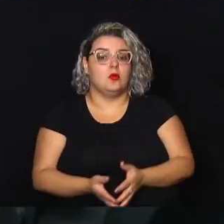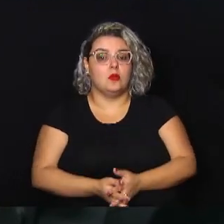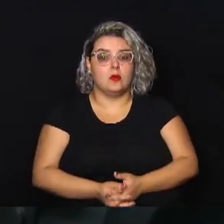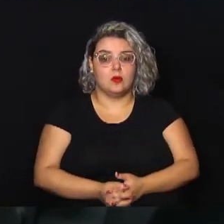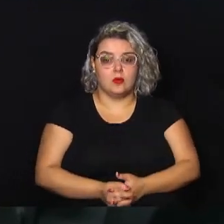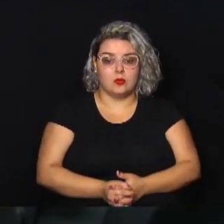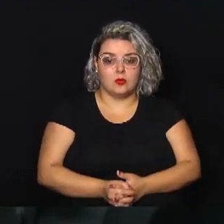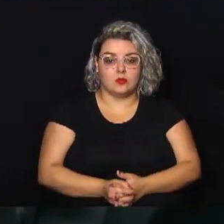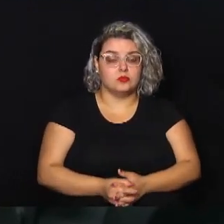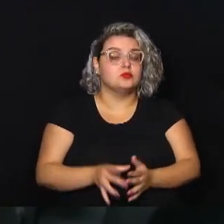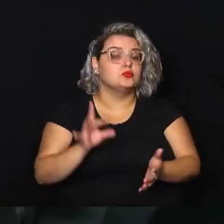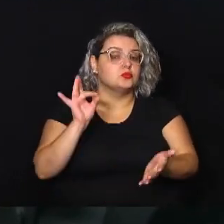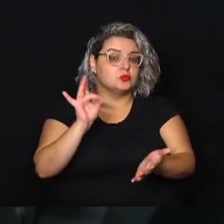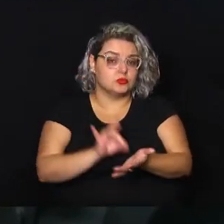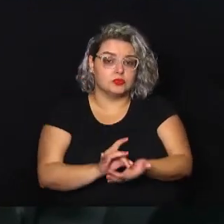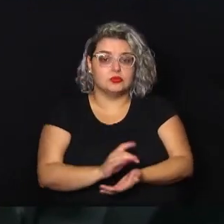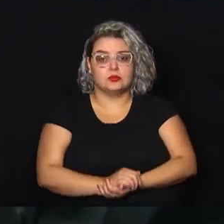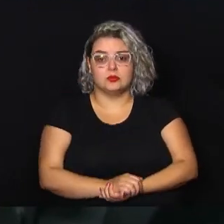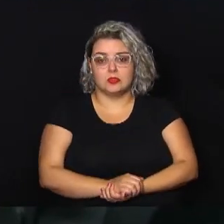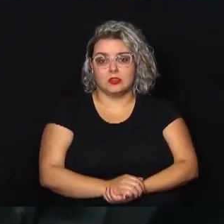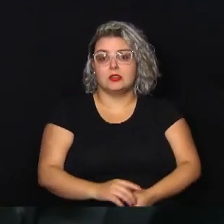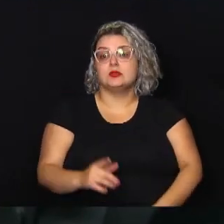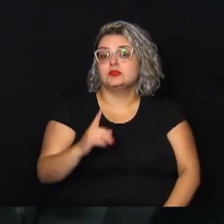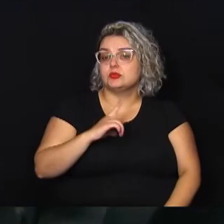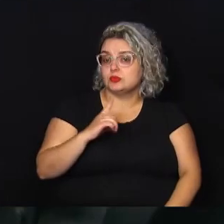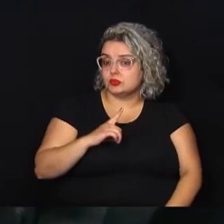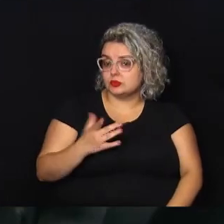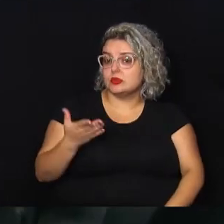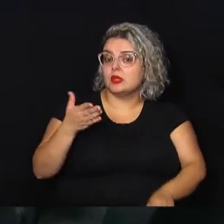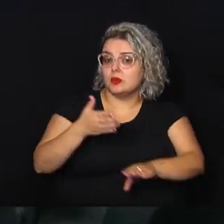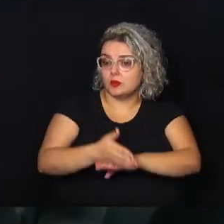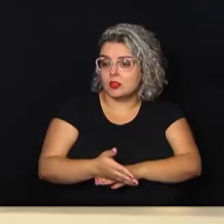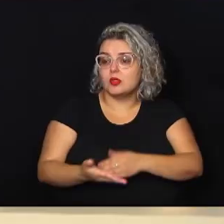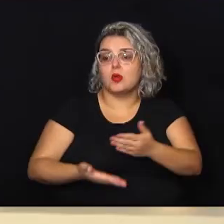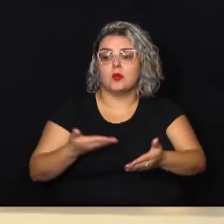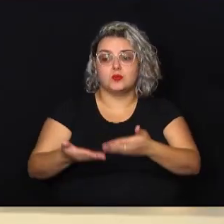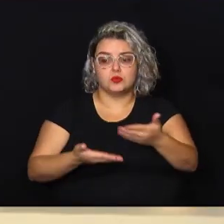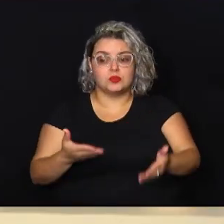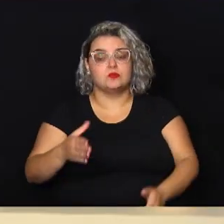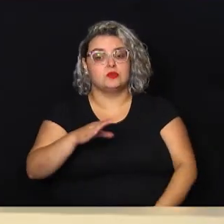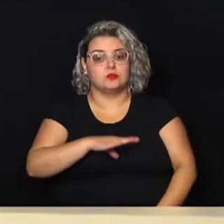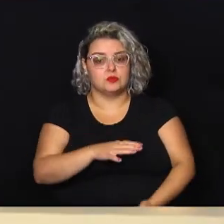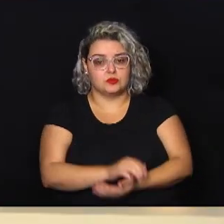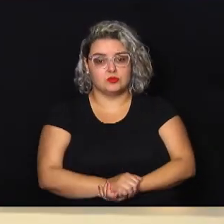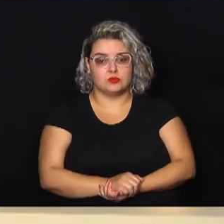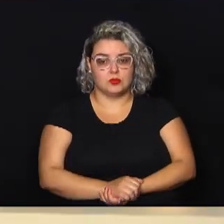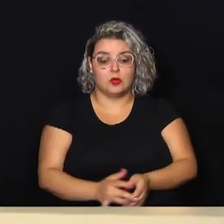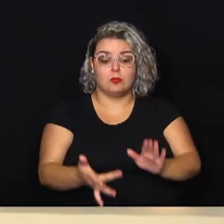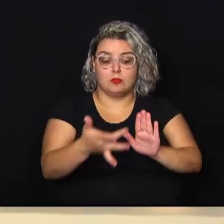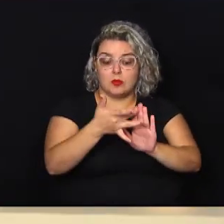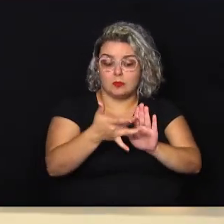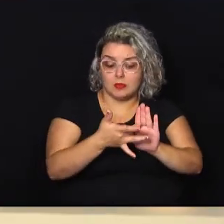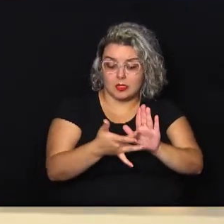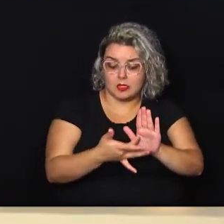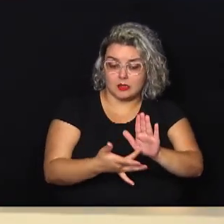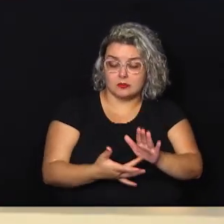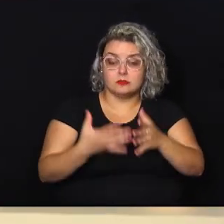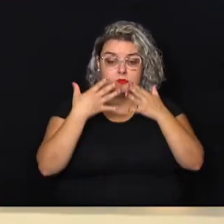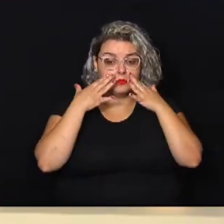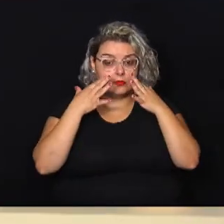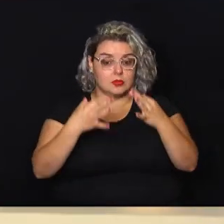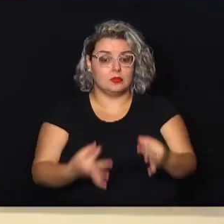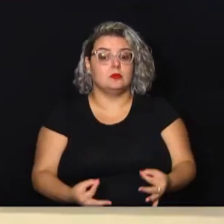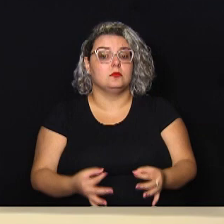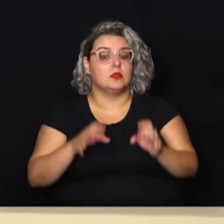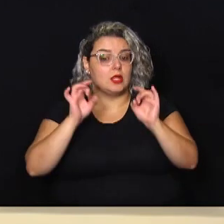de fato, ter acesso aos serviços municipais. Uma pauta que recebe atenção especial da